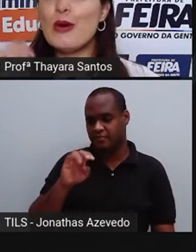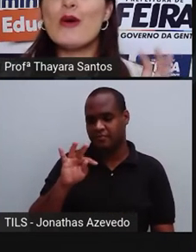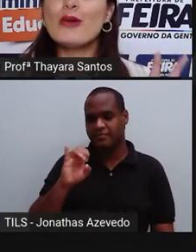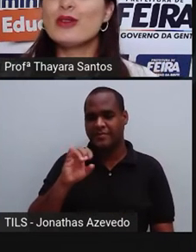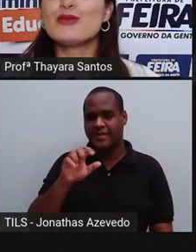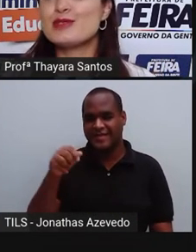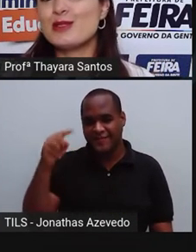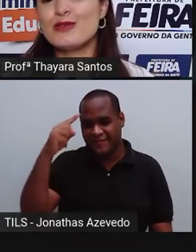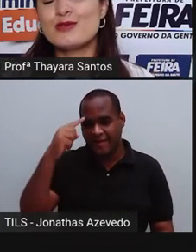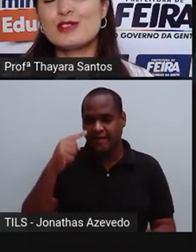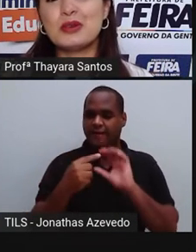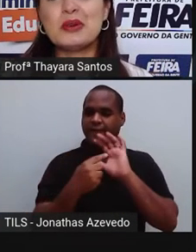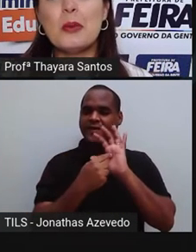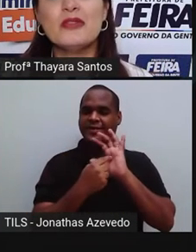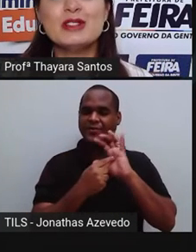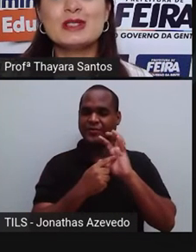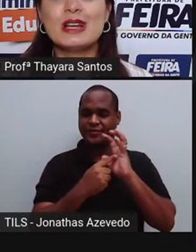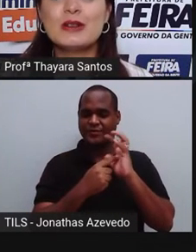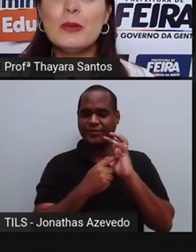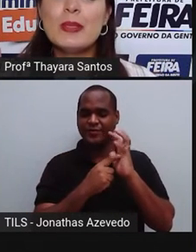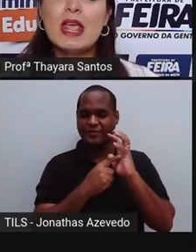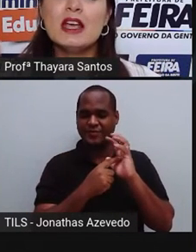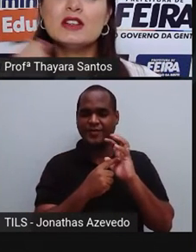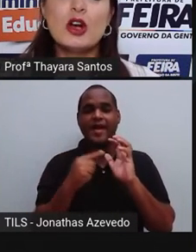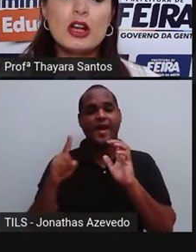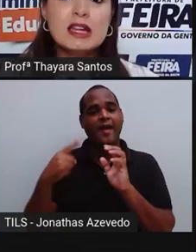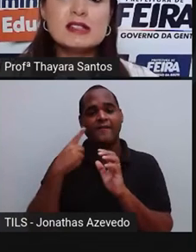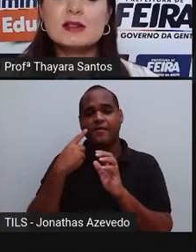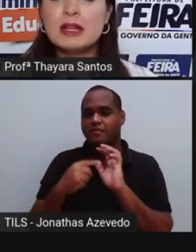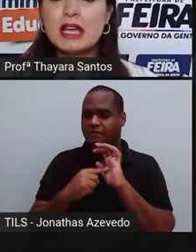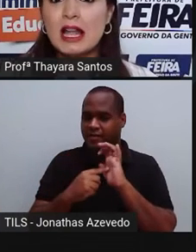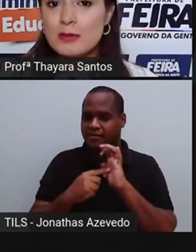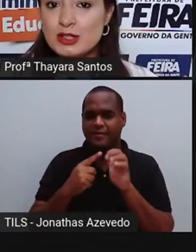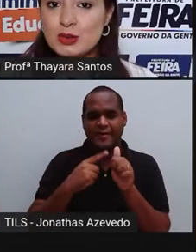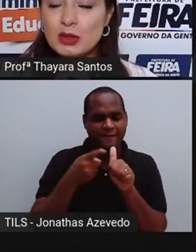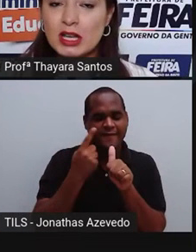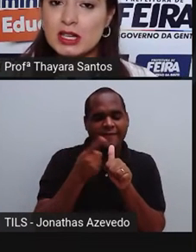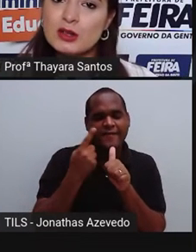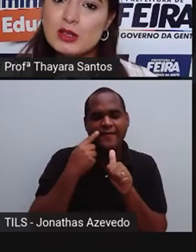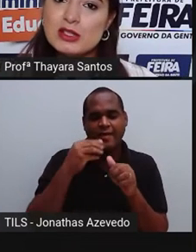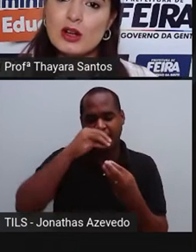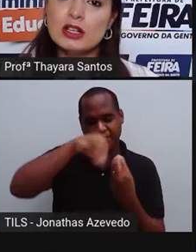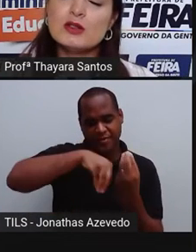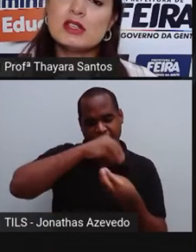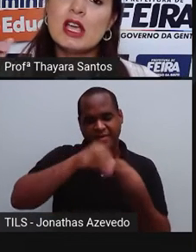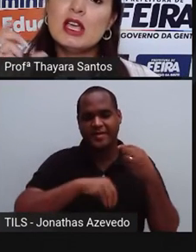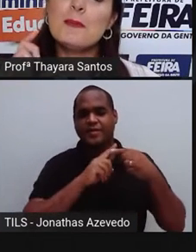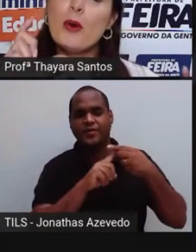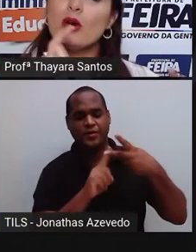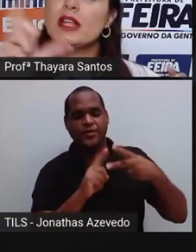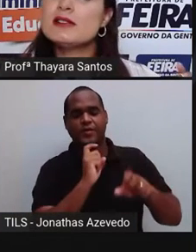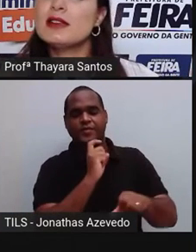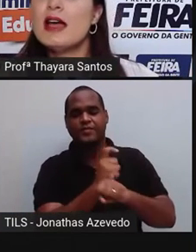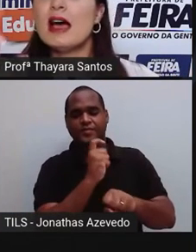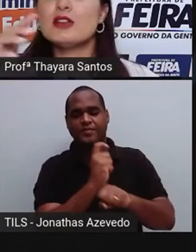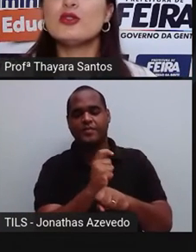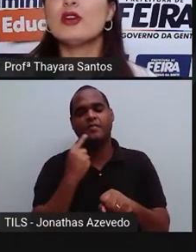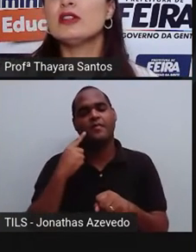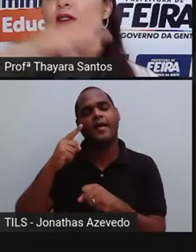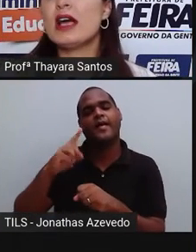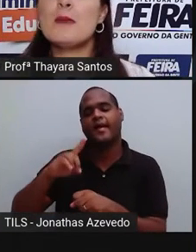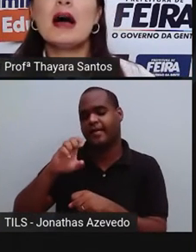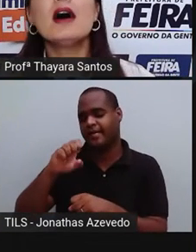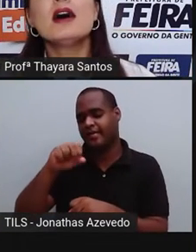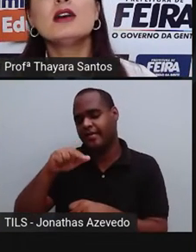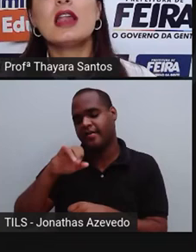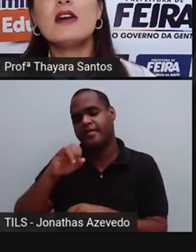ventilador, algo que funcione como um ventilador, joga ali em cima daquela mistura, que tem dois sólidos, e por densidade o